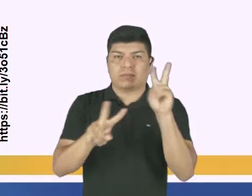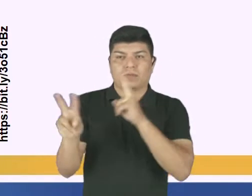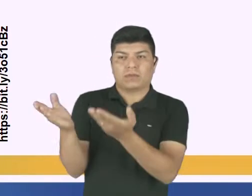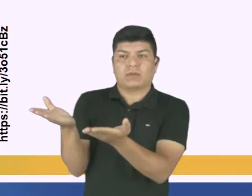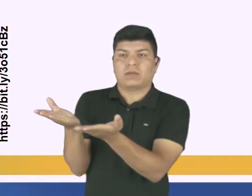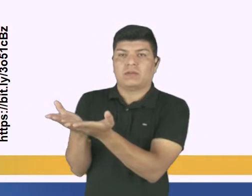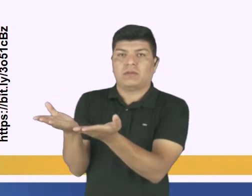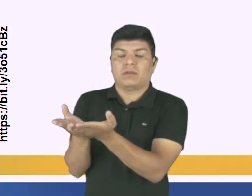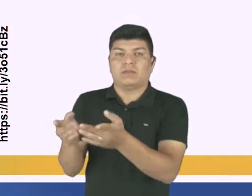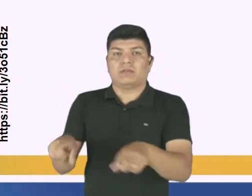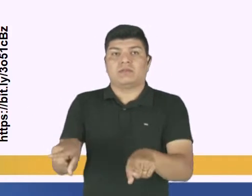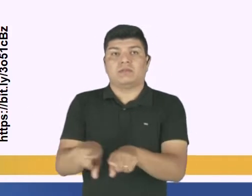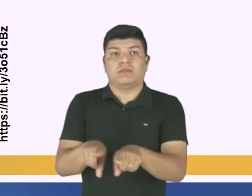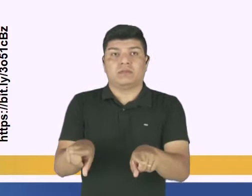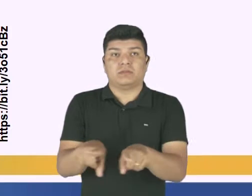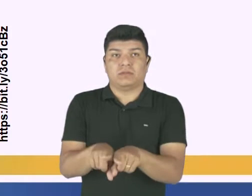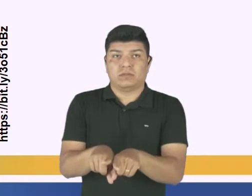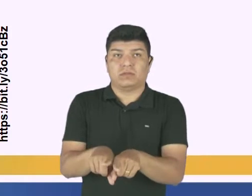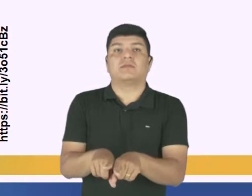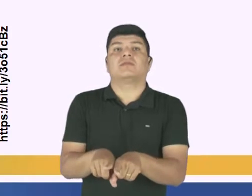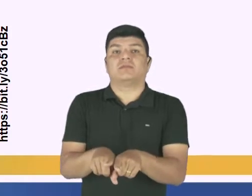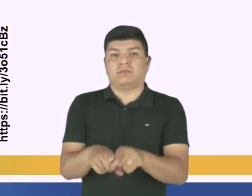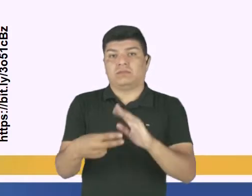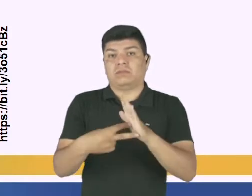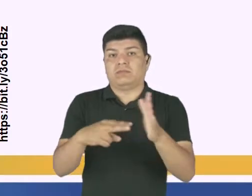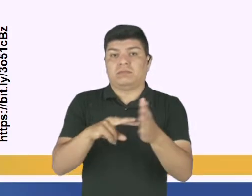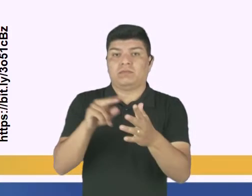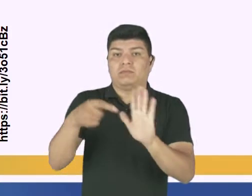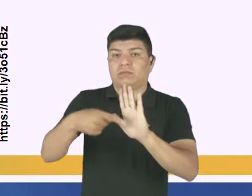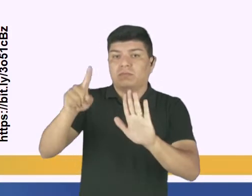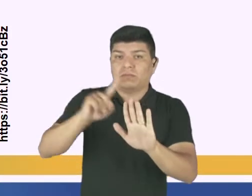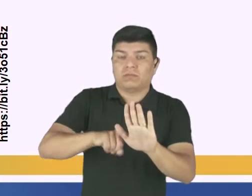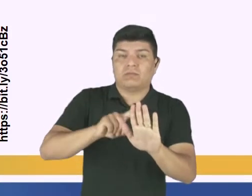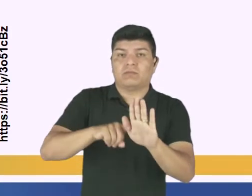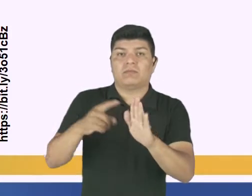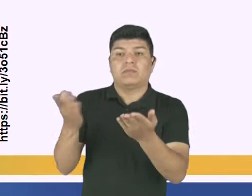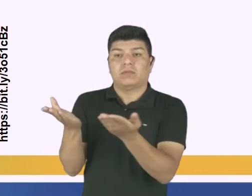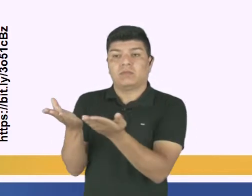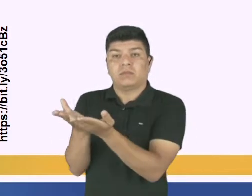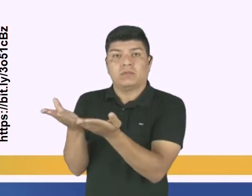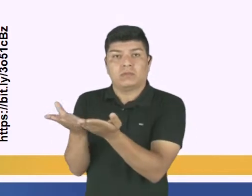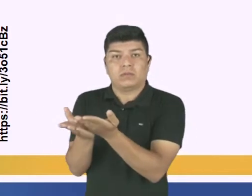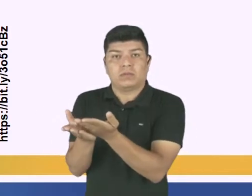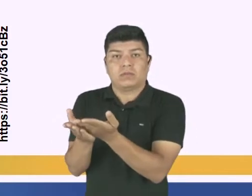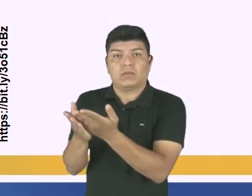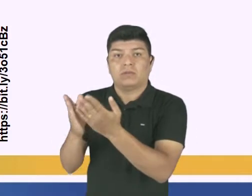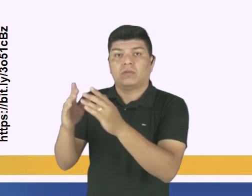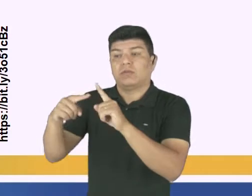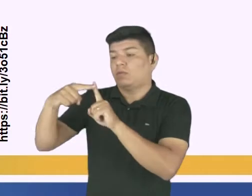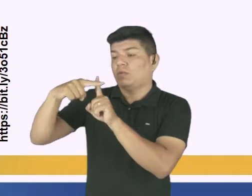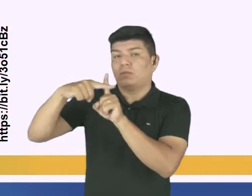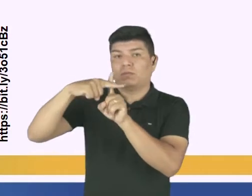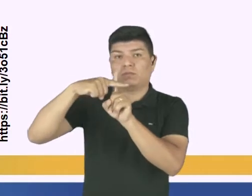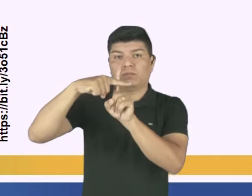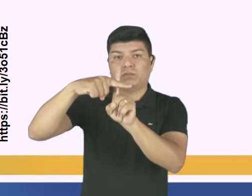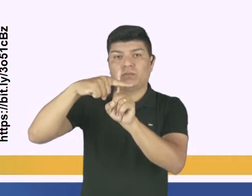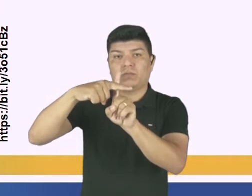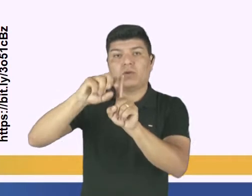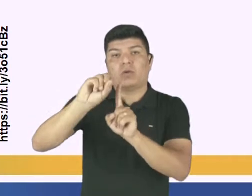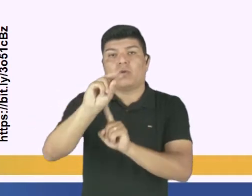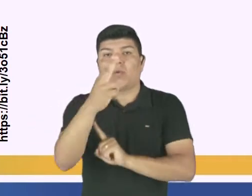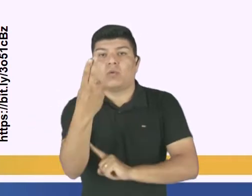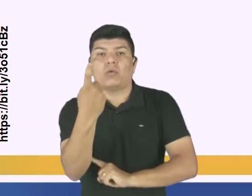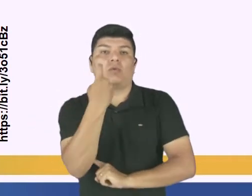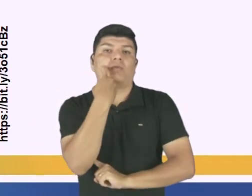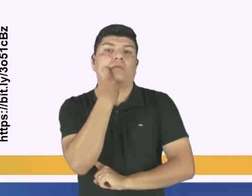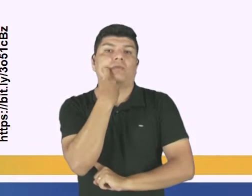crença, ela tem a sua simbologia, no caso do cristianismo, você vai identificar ele pela cruz ou pelo peixe, o judaísmo geralmente é